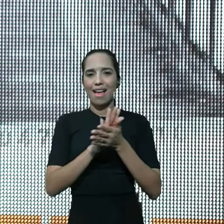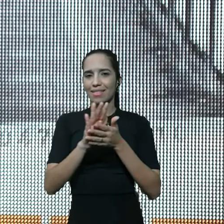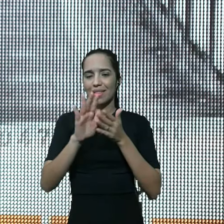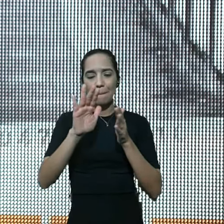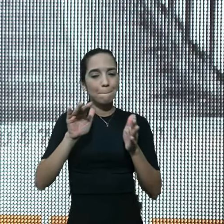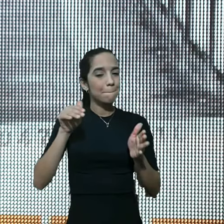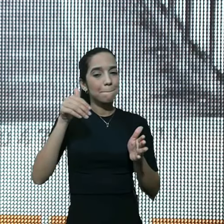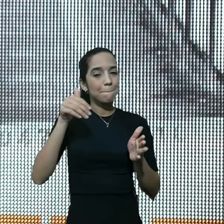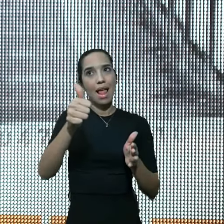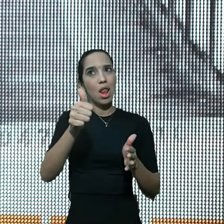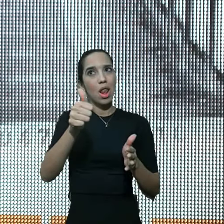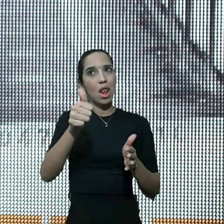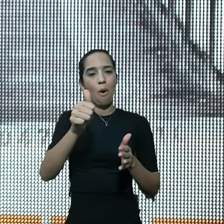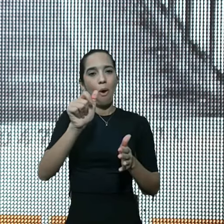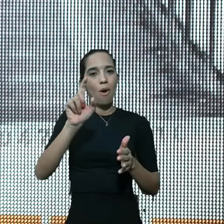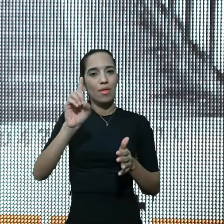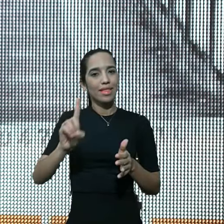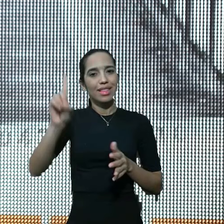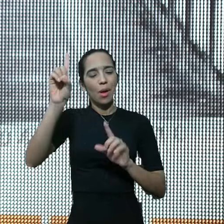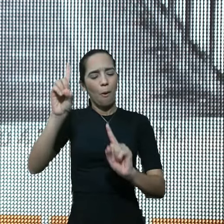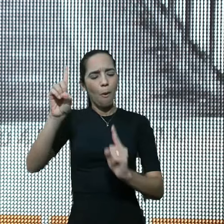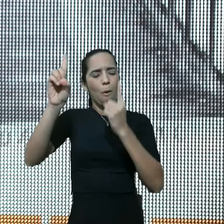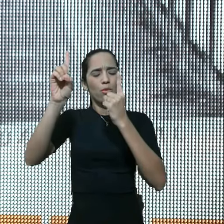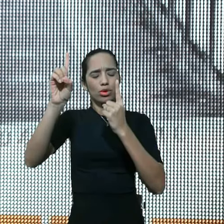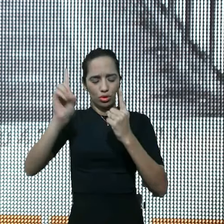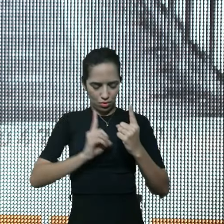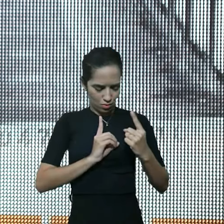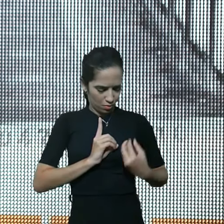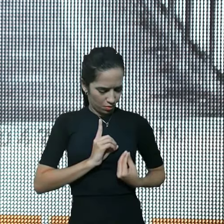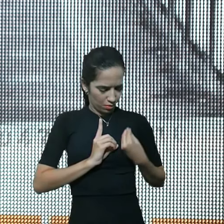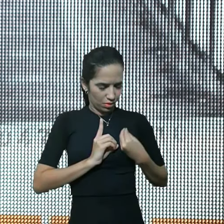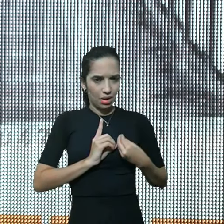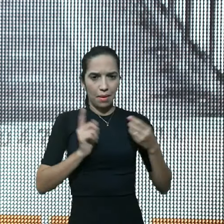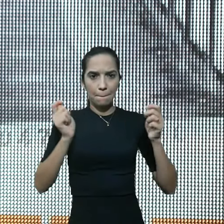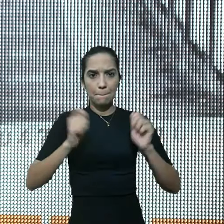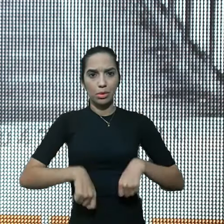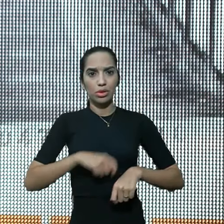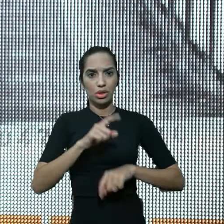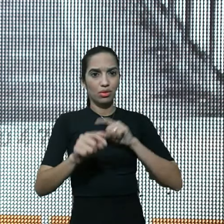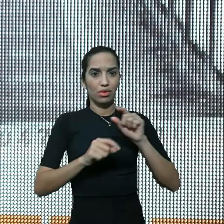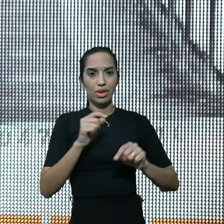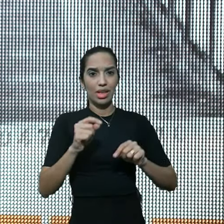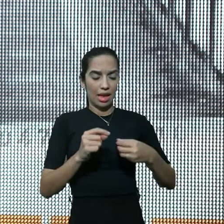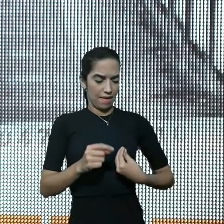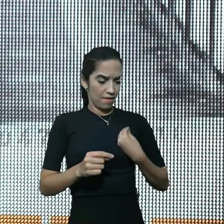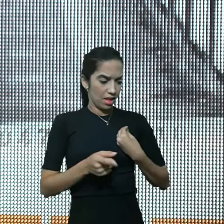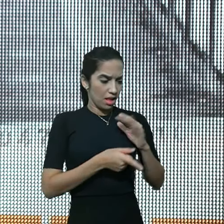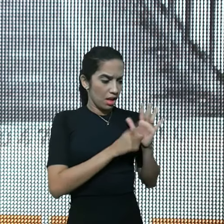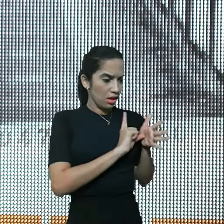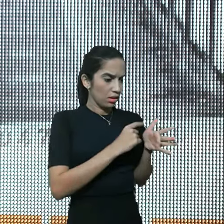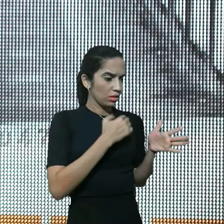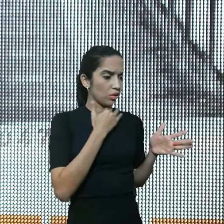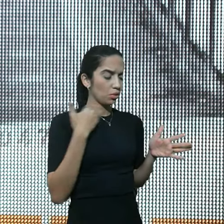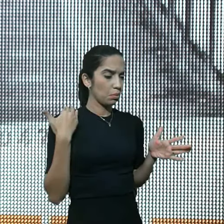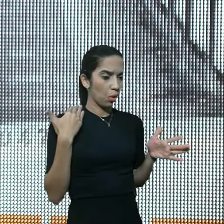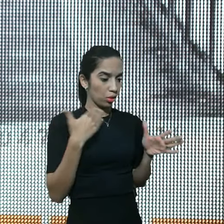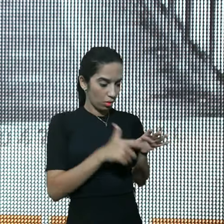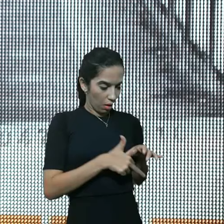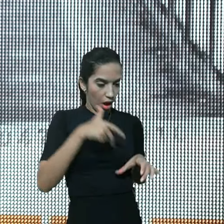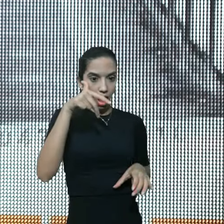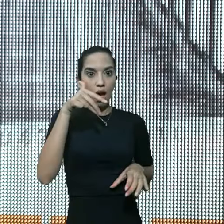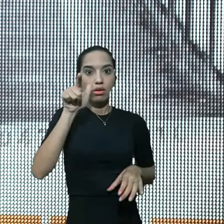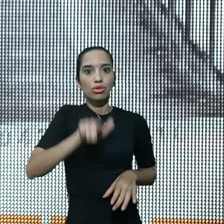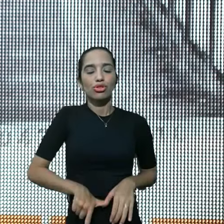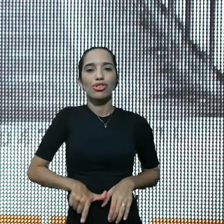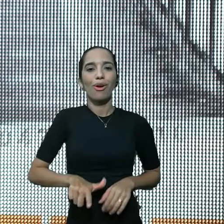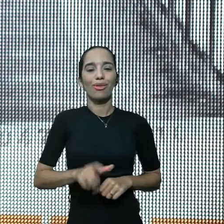nada, melhor, do que estar, na sua presença, ele que traz, vida aos sepulcros, como nós cantamos, só o Senhor, pode